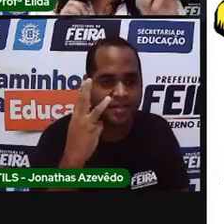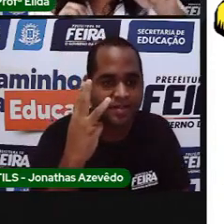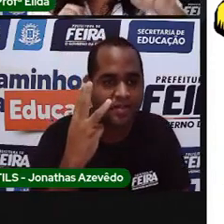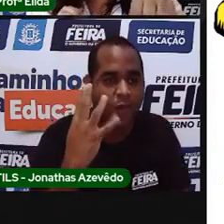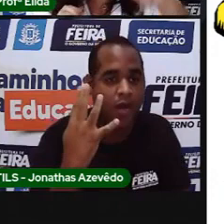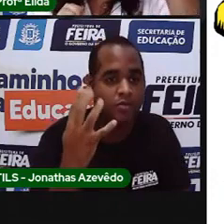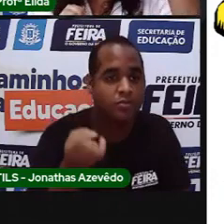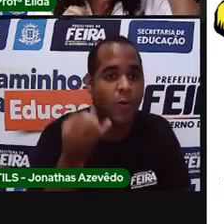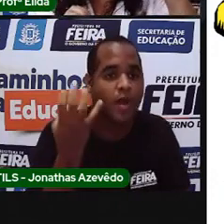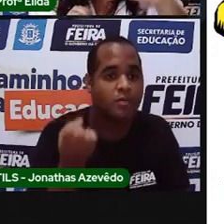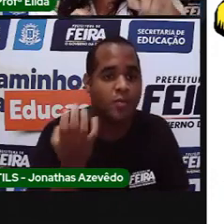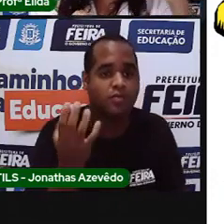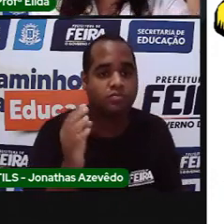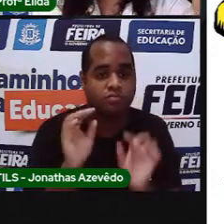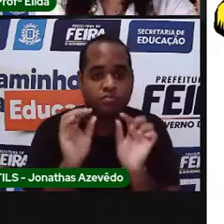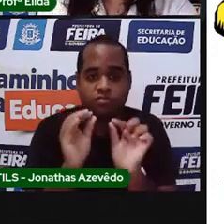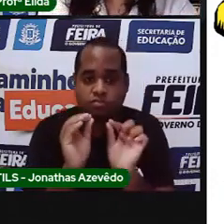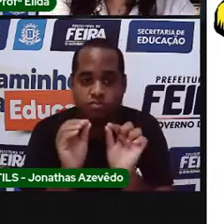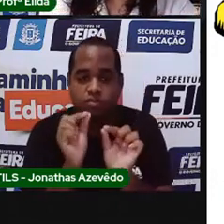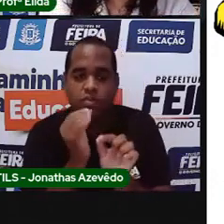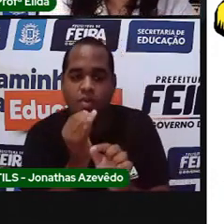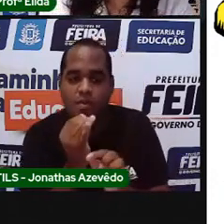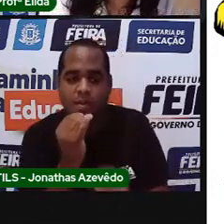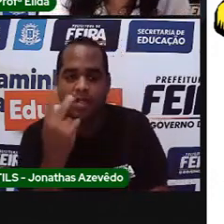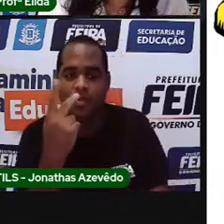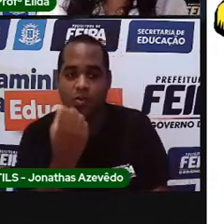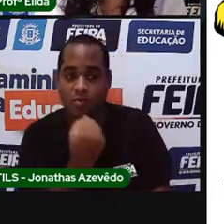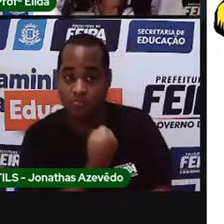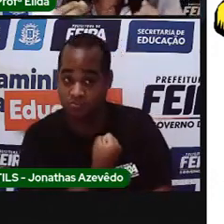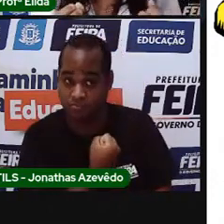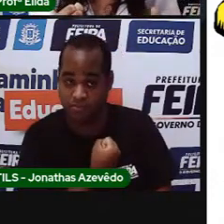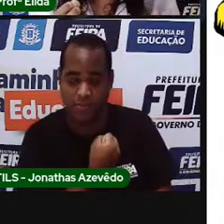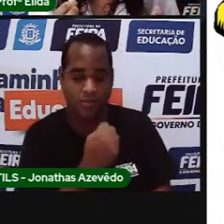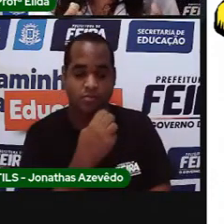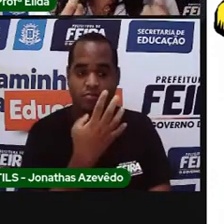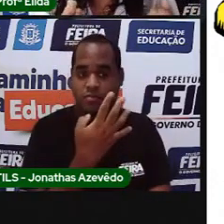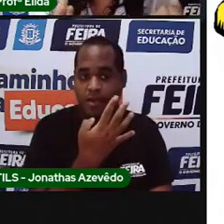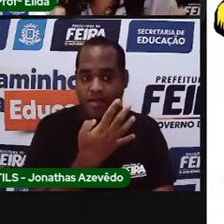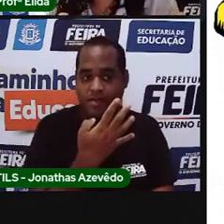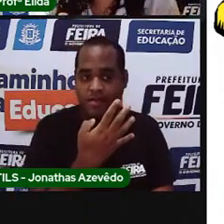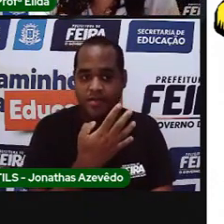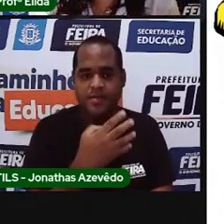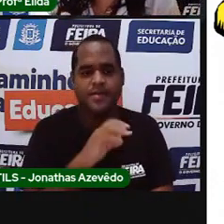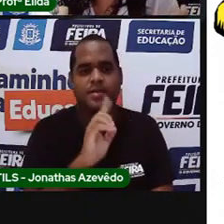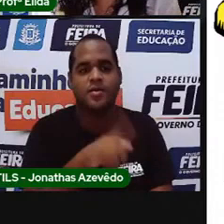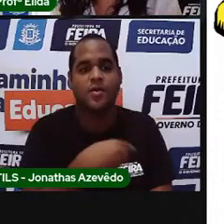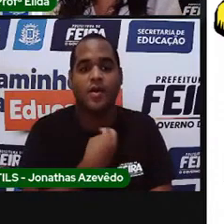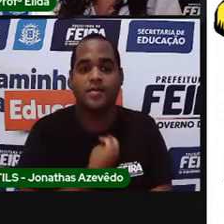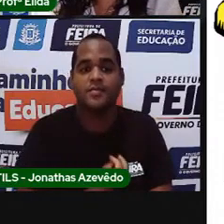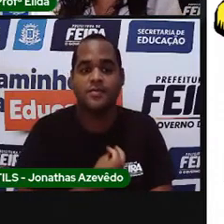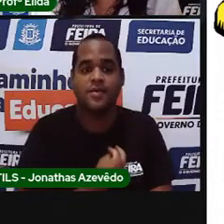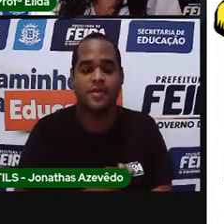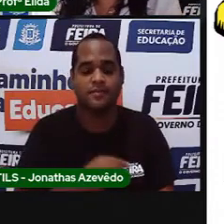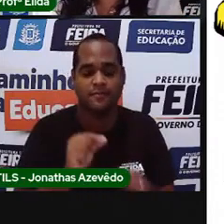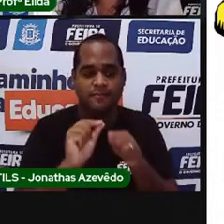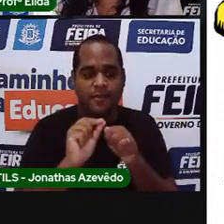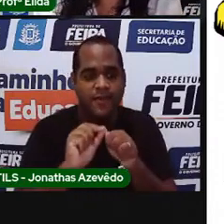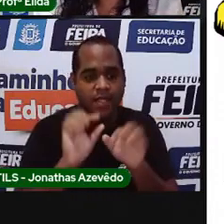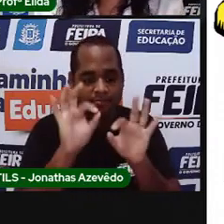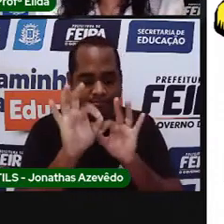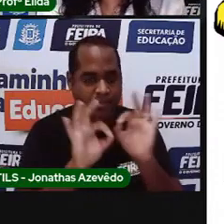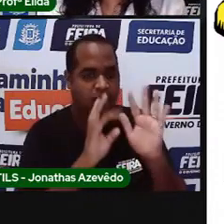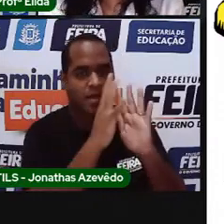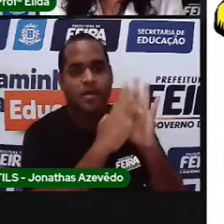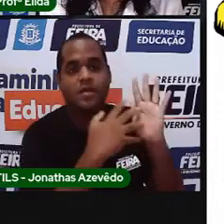Se o desenho que tem ali é o número 4, a gente, para fazer o preenchimento da